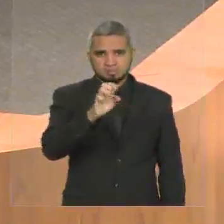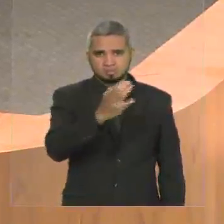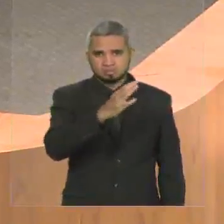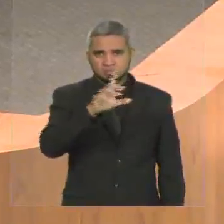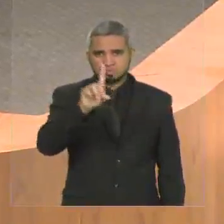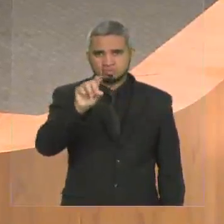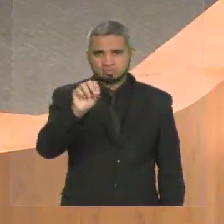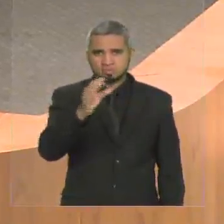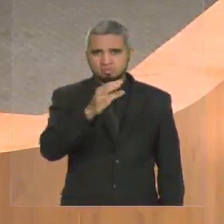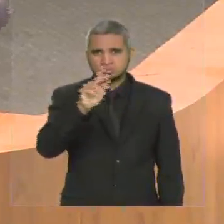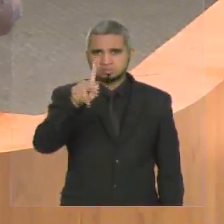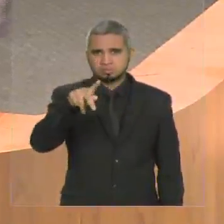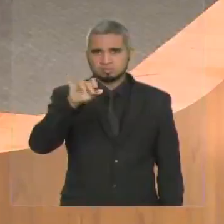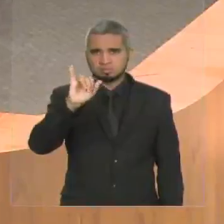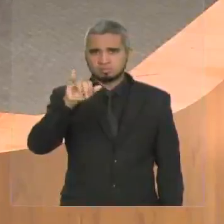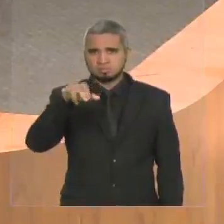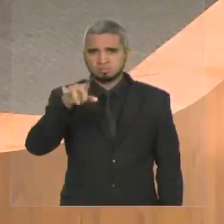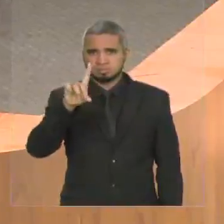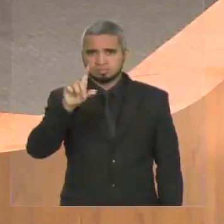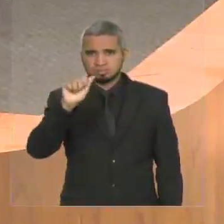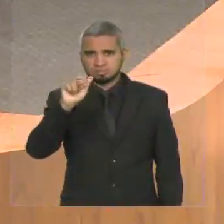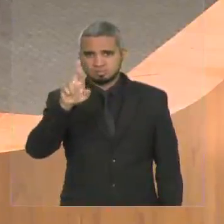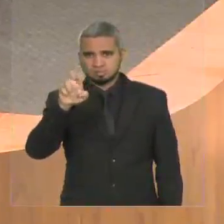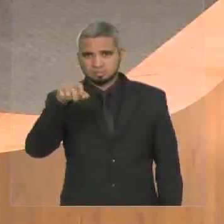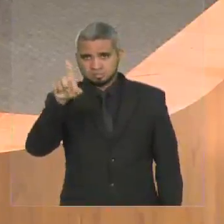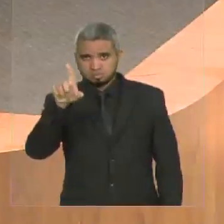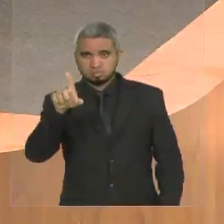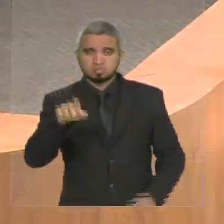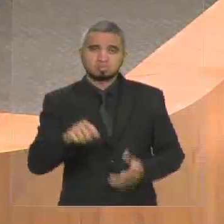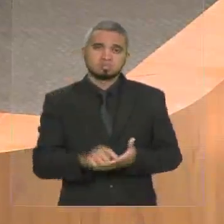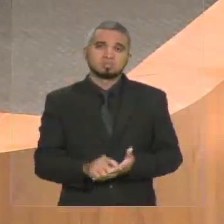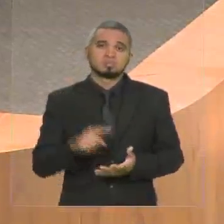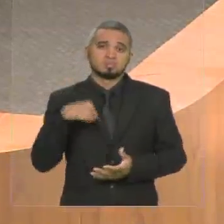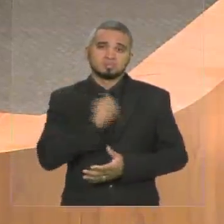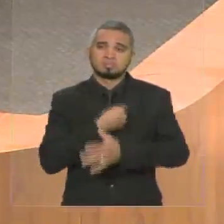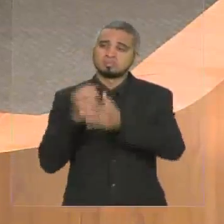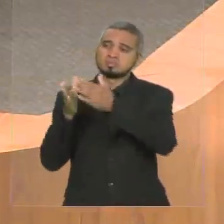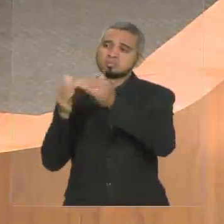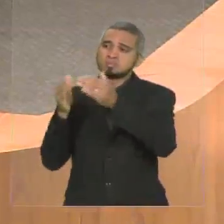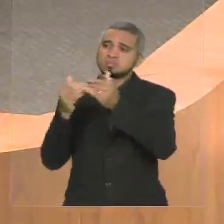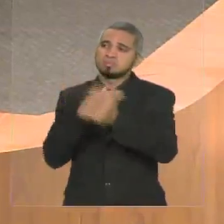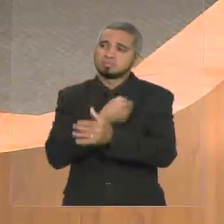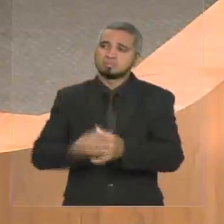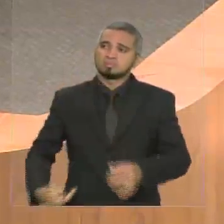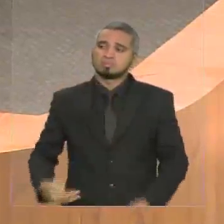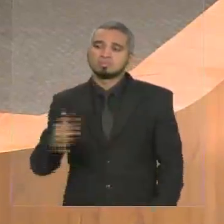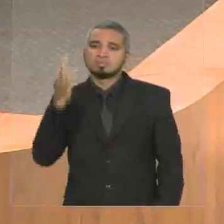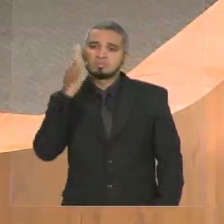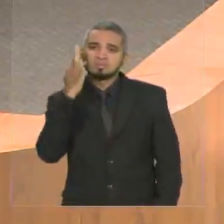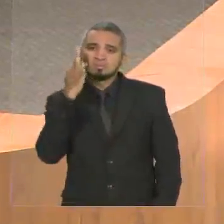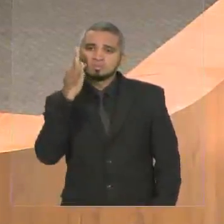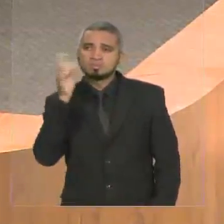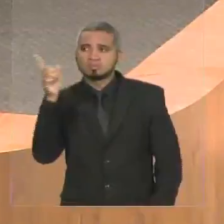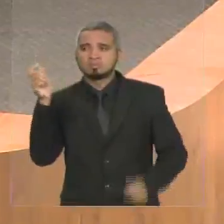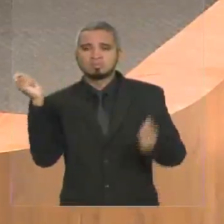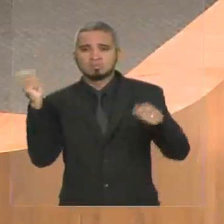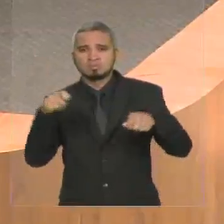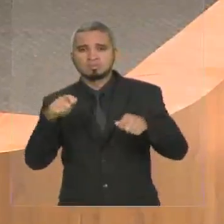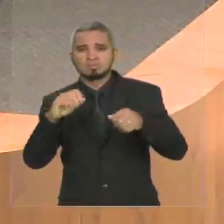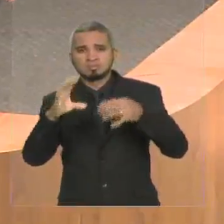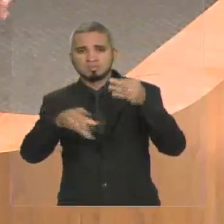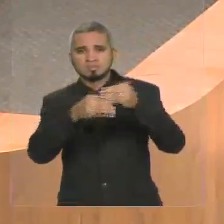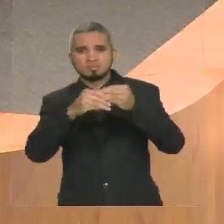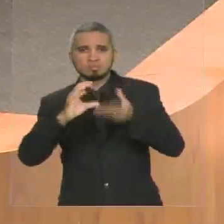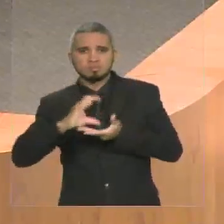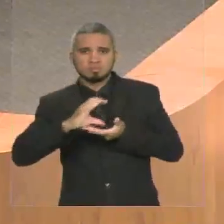este investimento, para completar este investimento, possa ser feita uma revitalização de